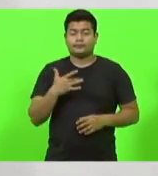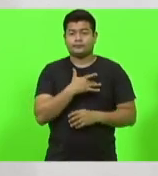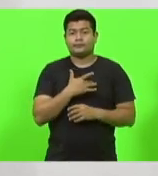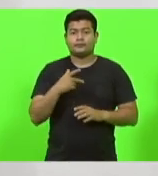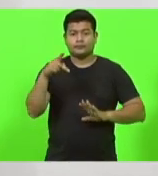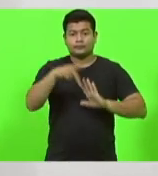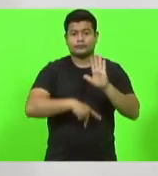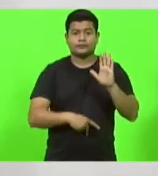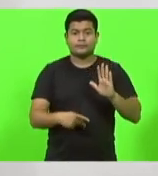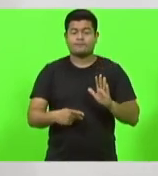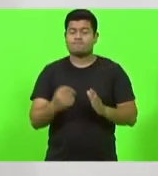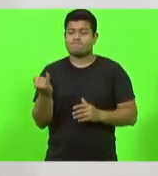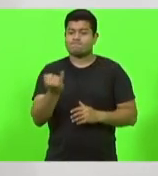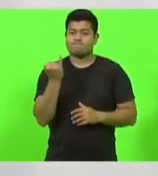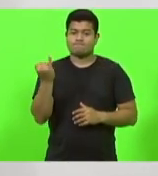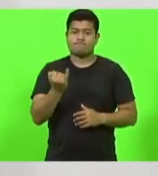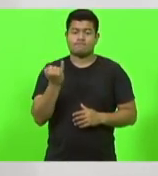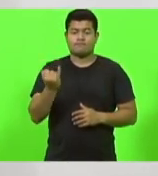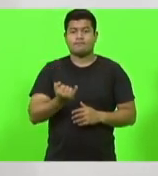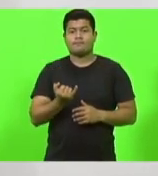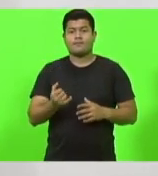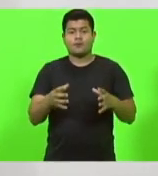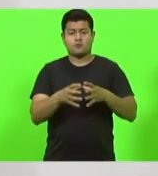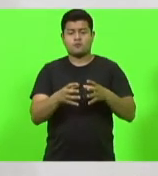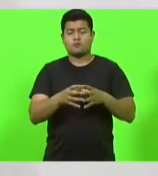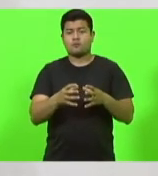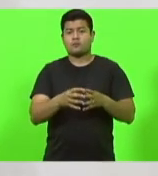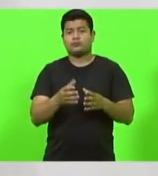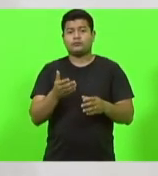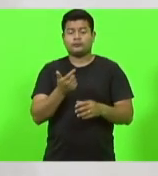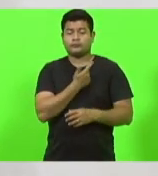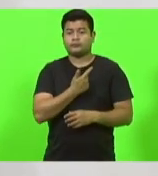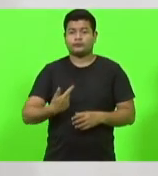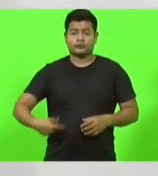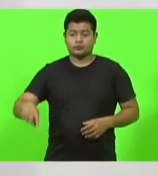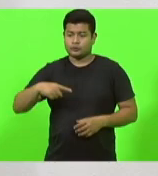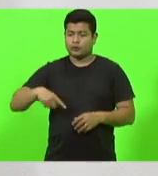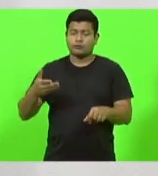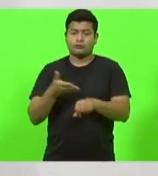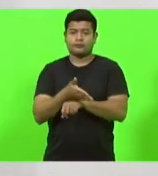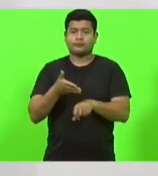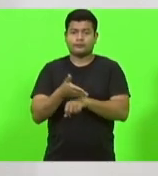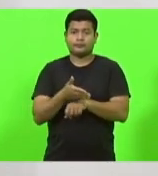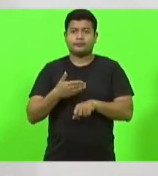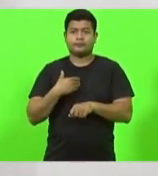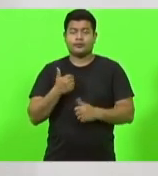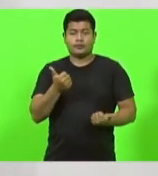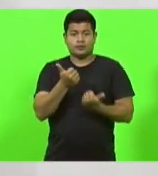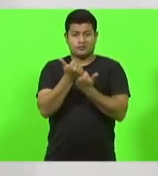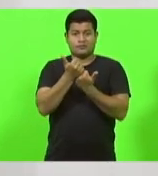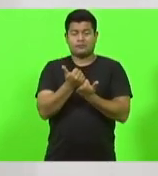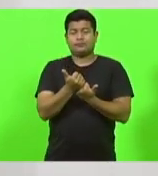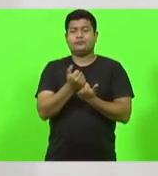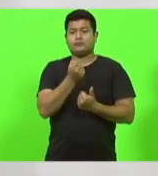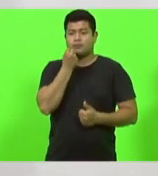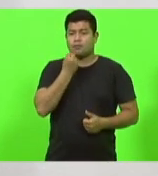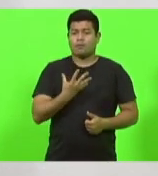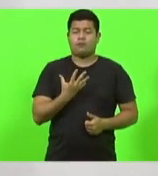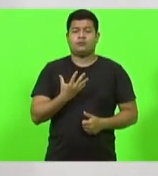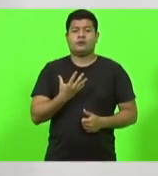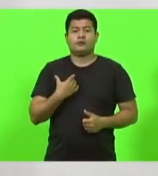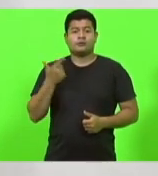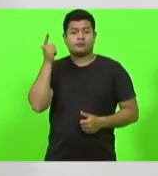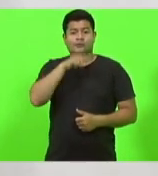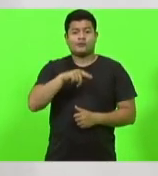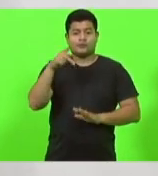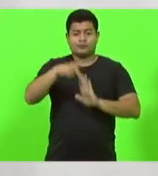importantes, enfim, a equipe do governo, com a nossa participação, dando suporte e oportunizando a esses projetos se tornarem realidade.